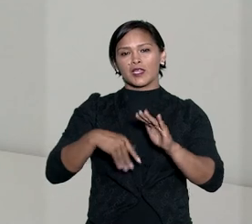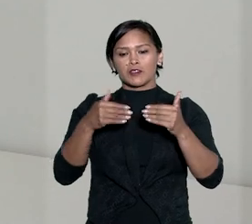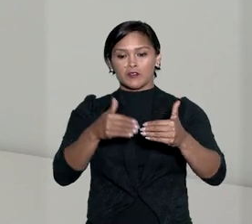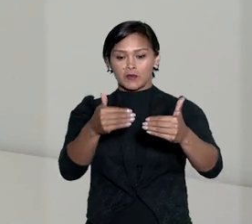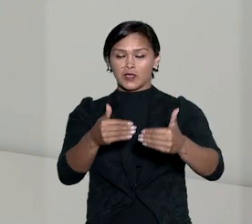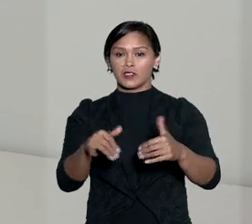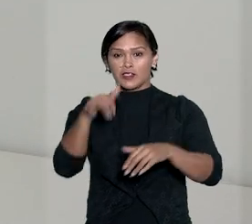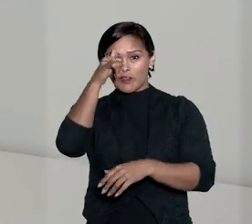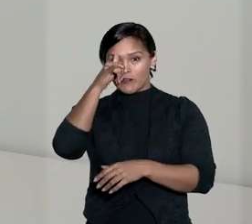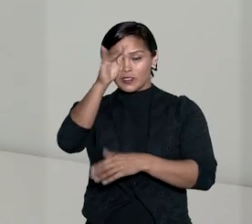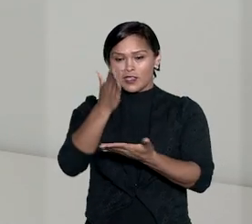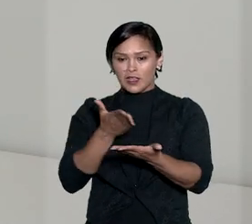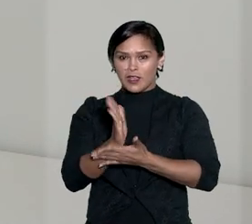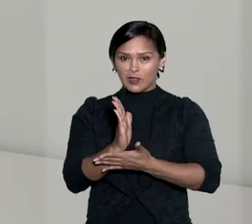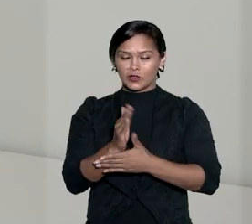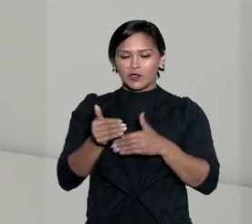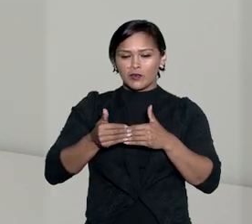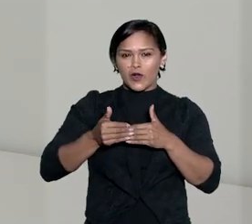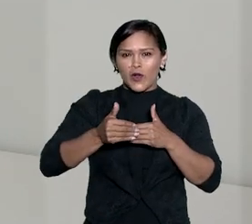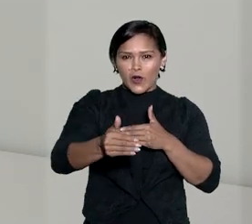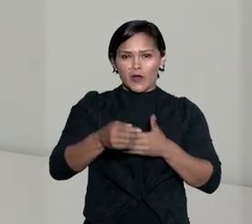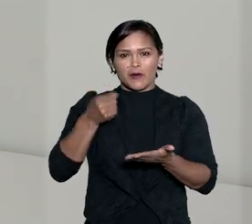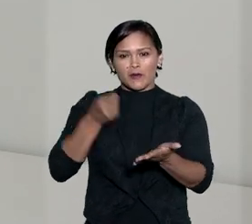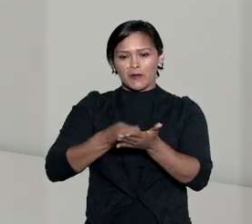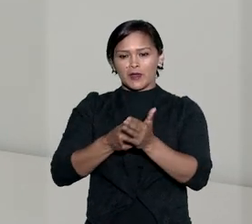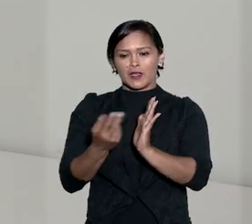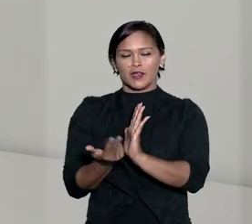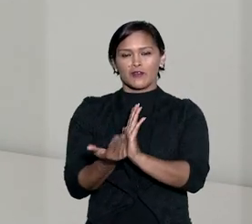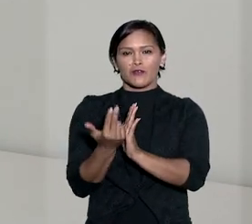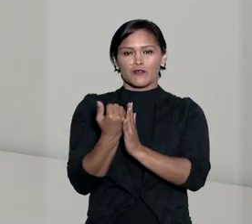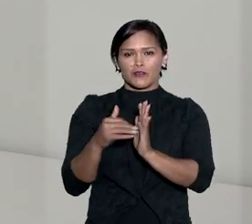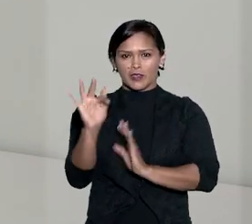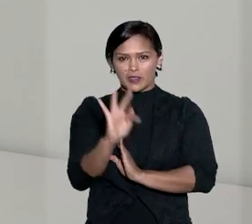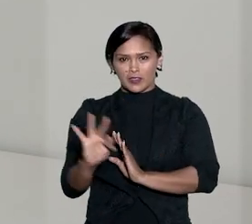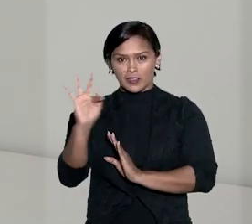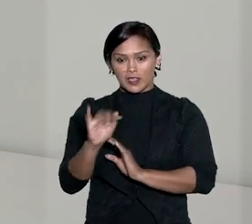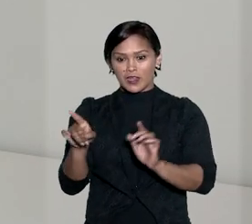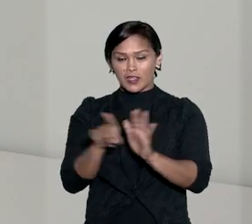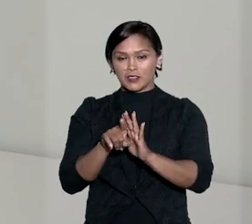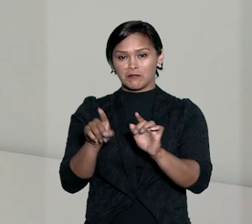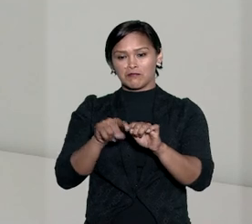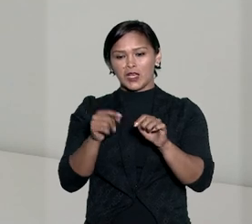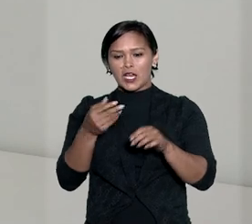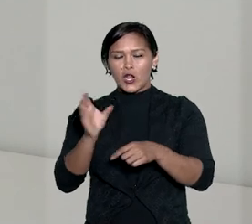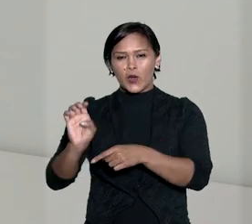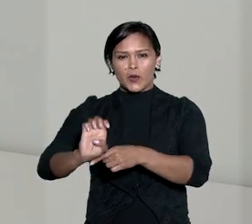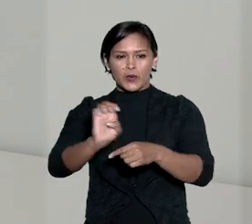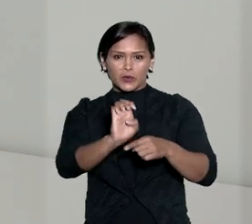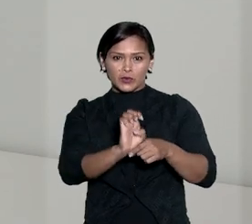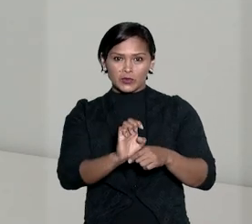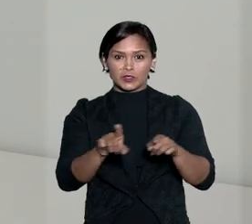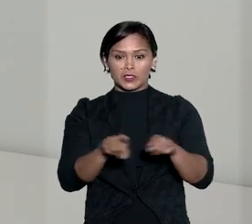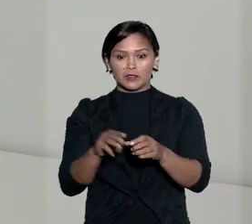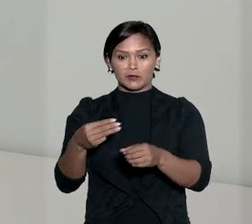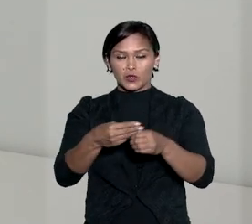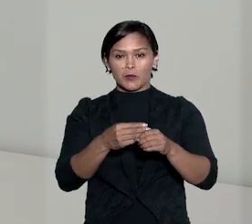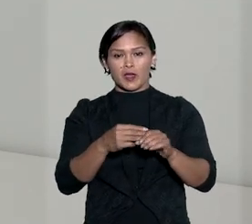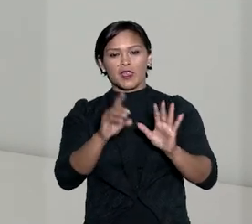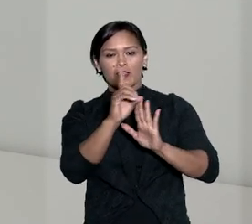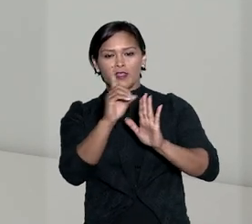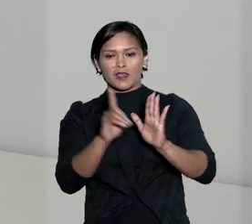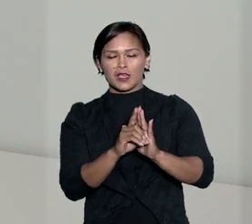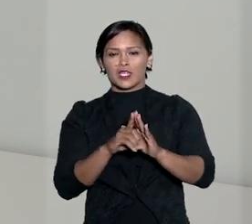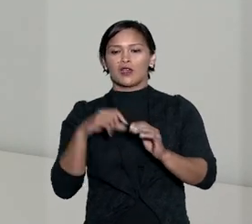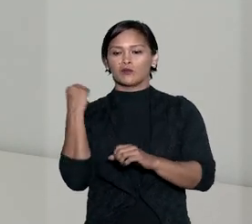Ministério da Fazenda autorizou a postergação do pagamento de tributos federais para os contribuintes de municípios abrangidos pela